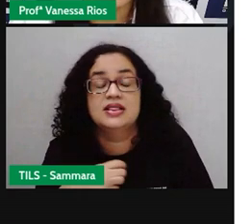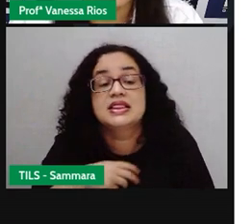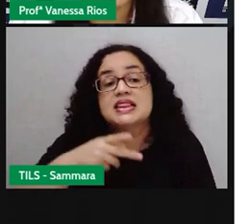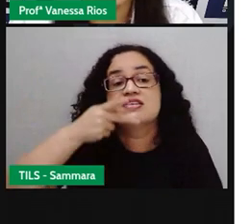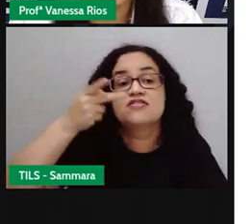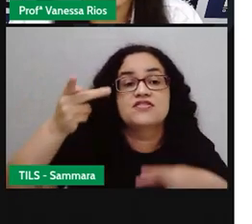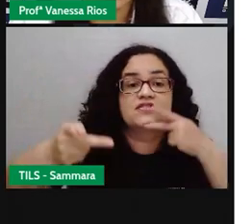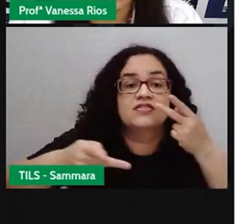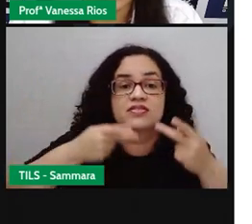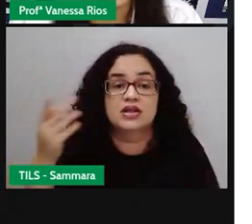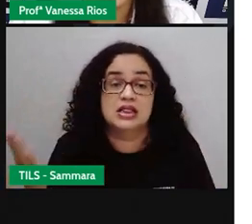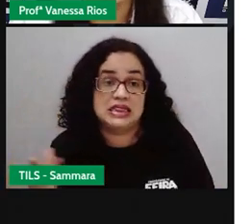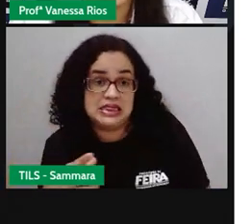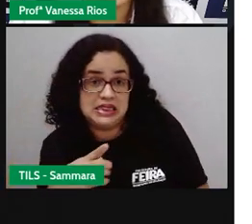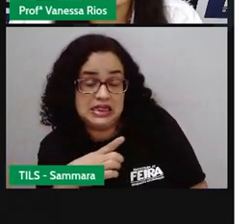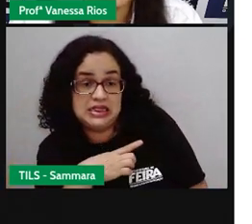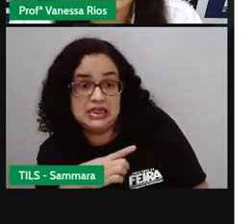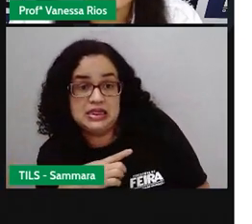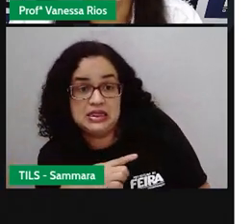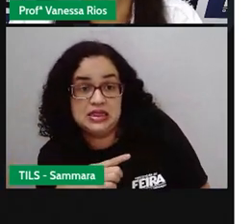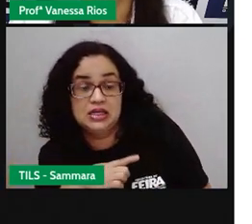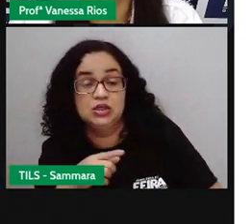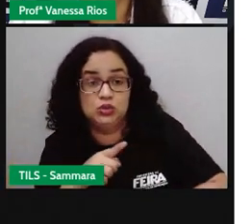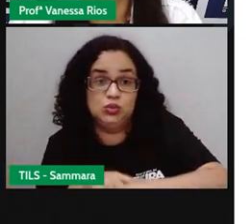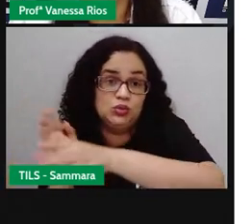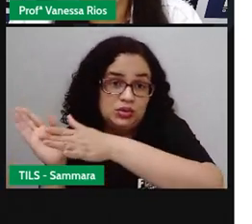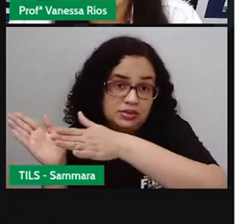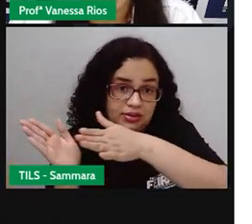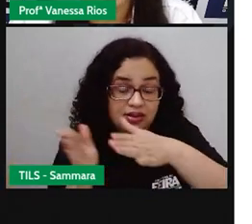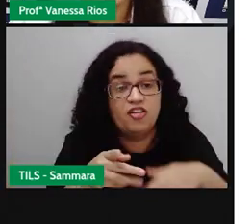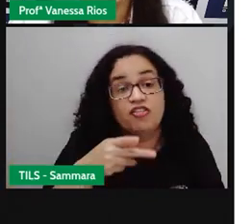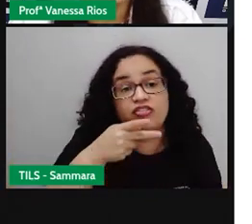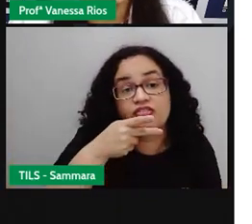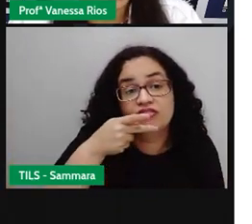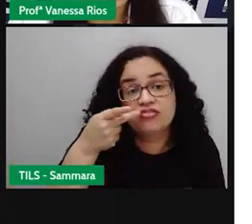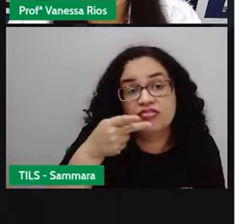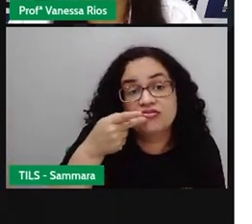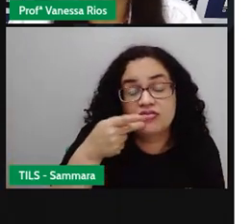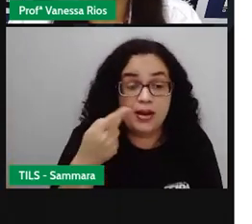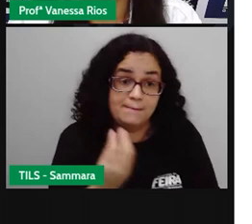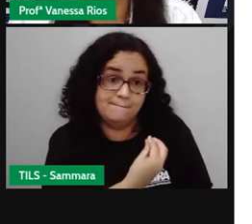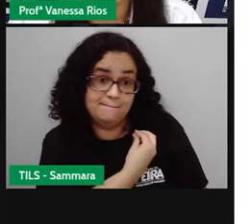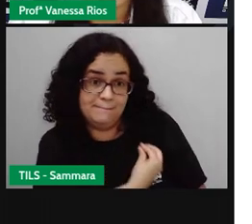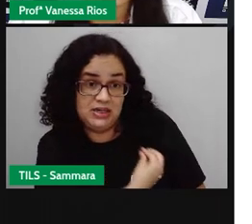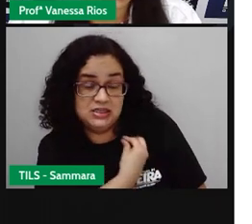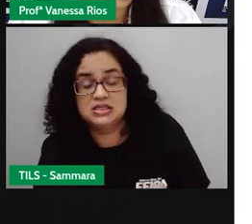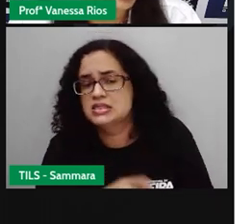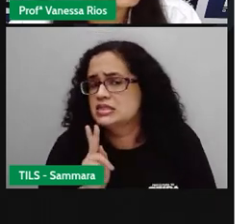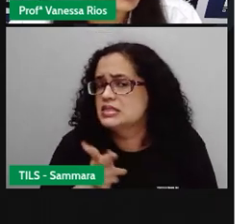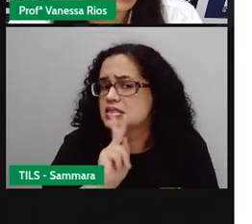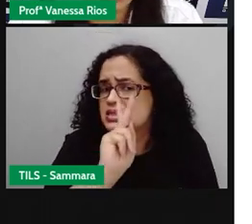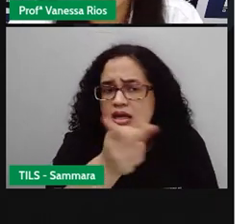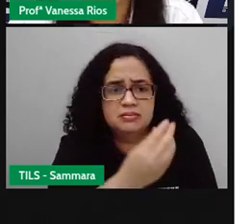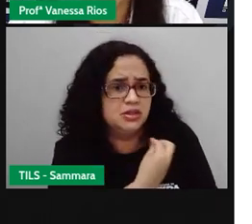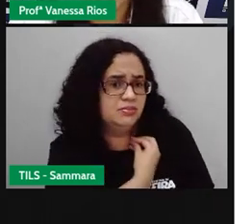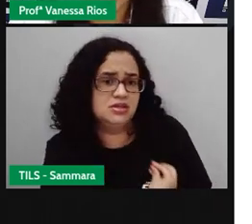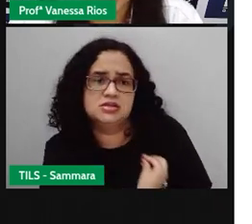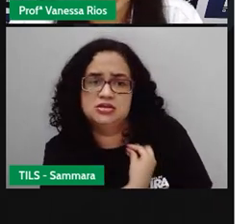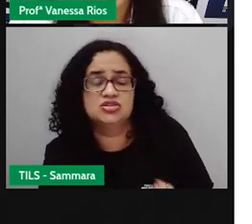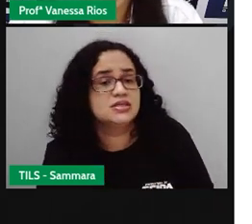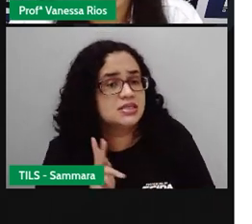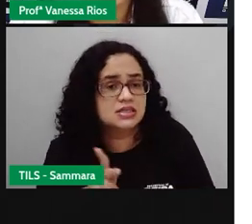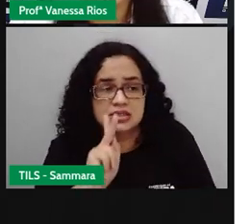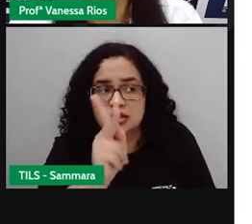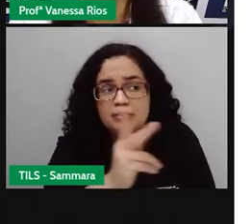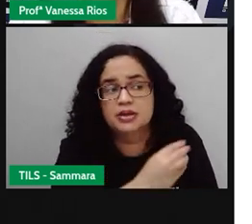da fala. Ocorre ao mesmo tempo em que se fala. Então, presente é sempre presente, nem tem outras formas